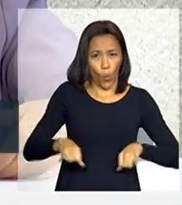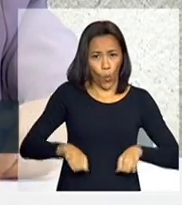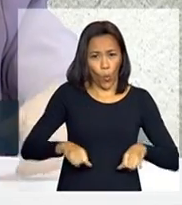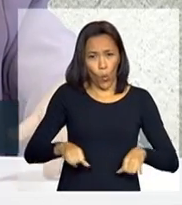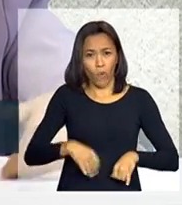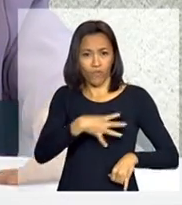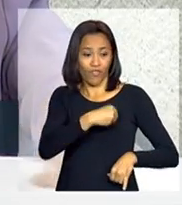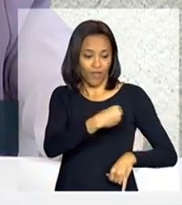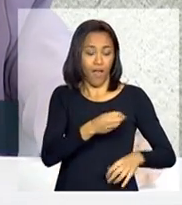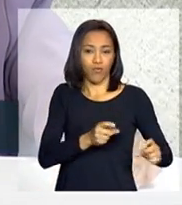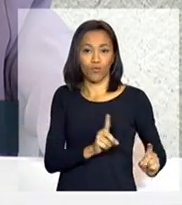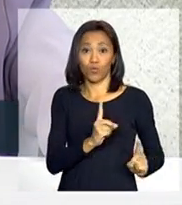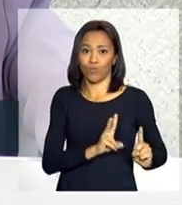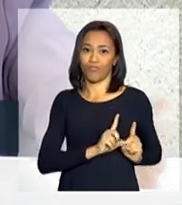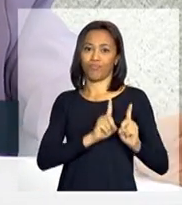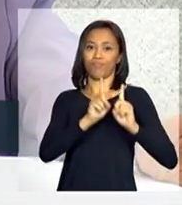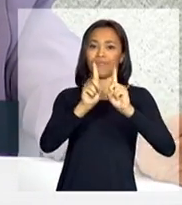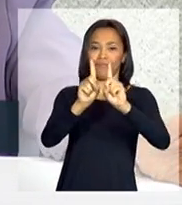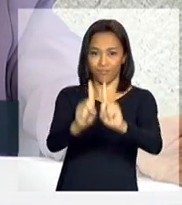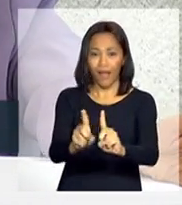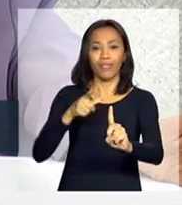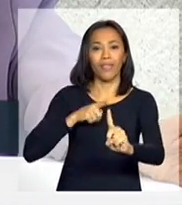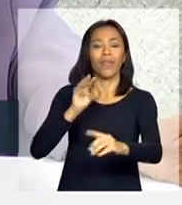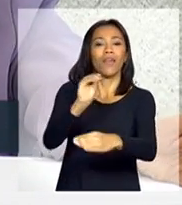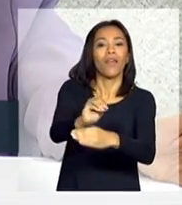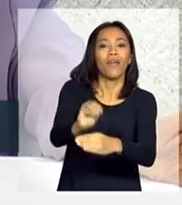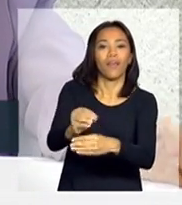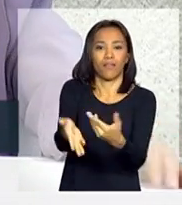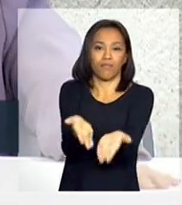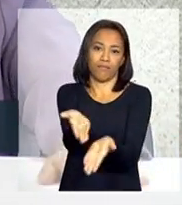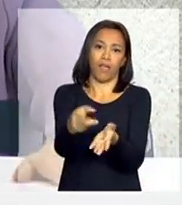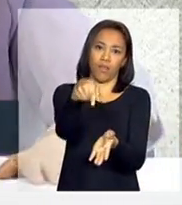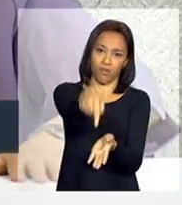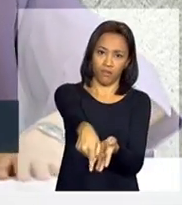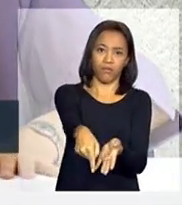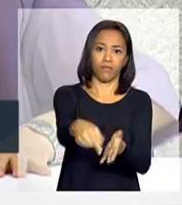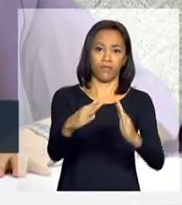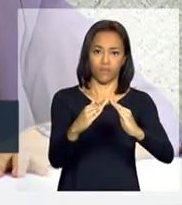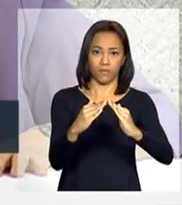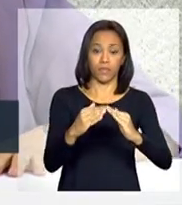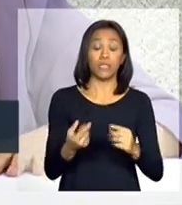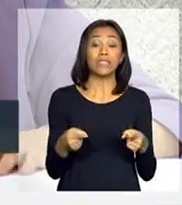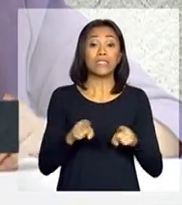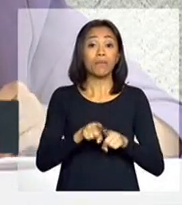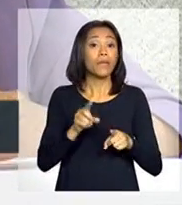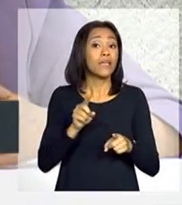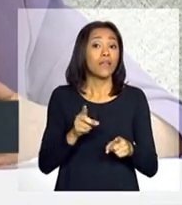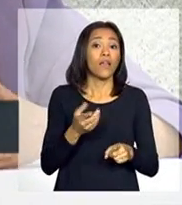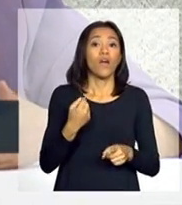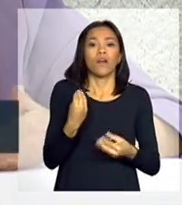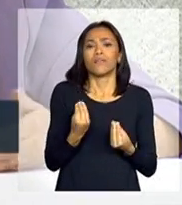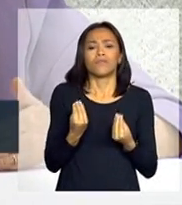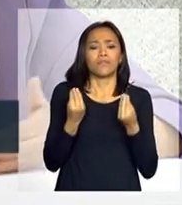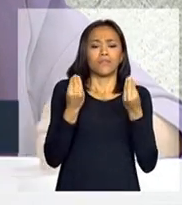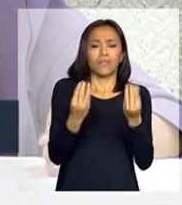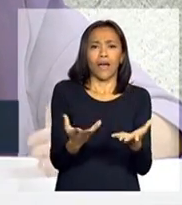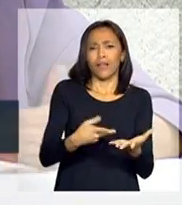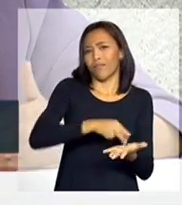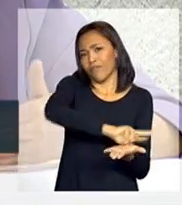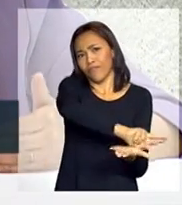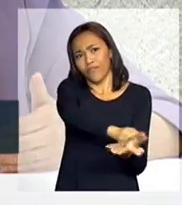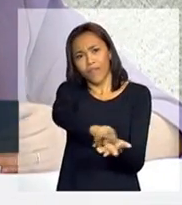quando elas entrarem na casa em busca dos serviços, de apoio, oferecendo todos esses